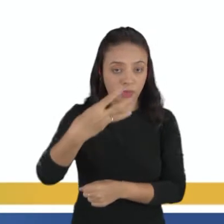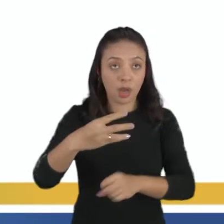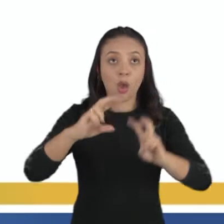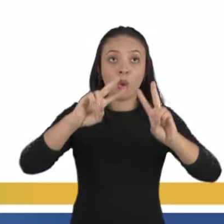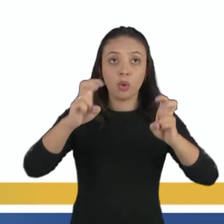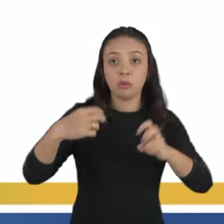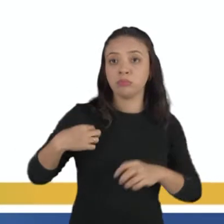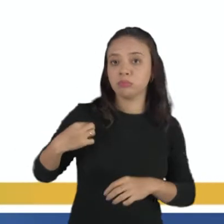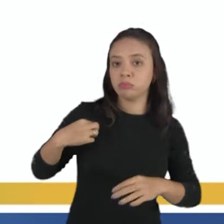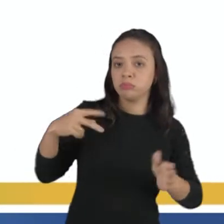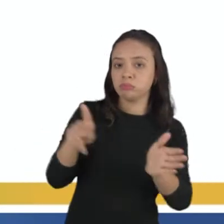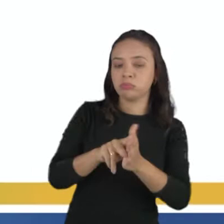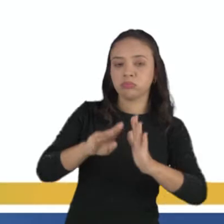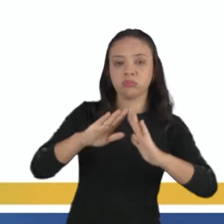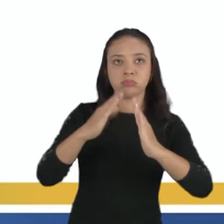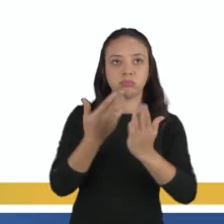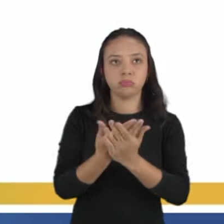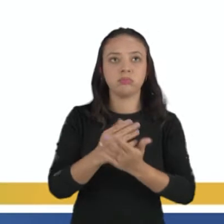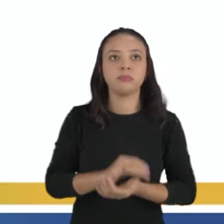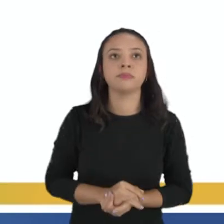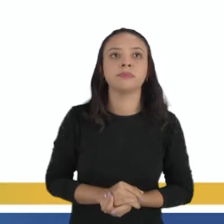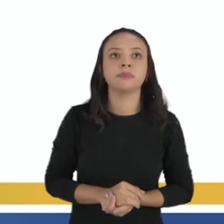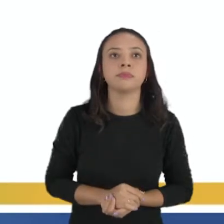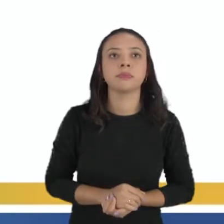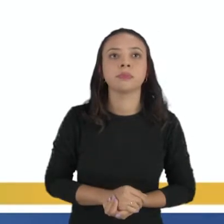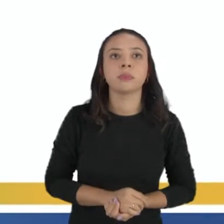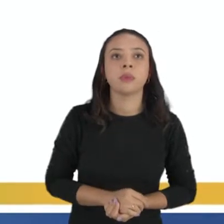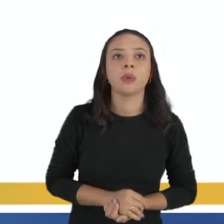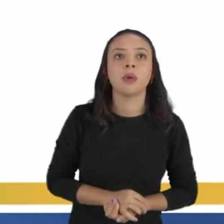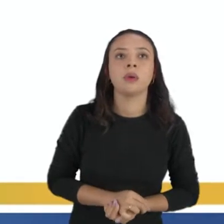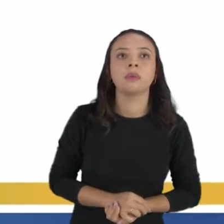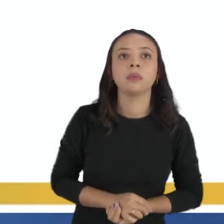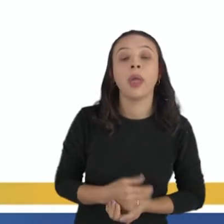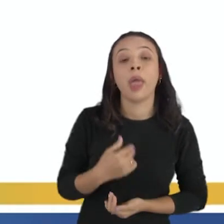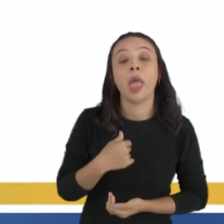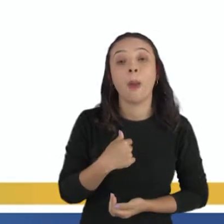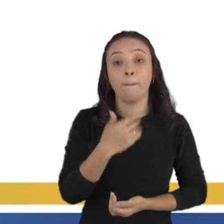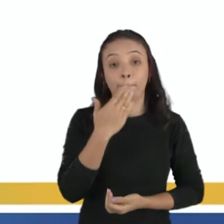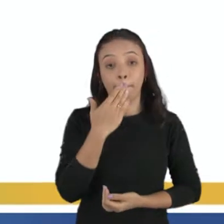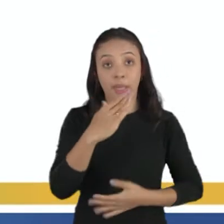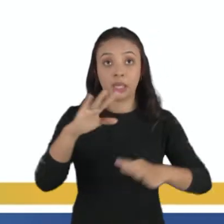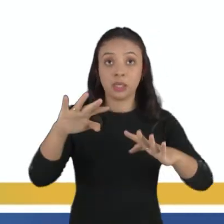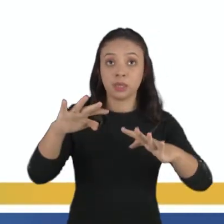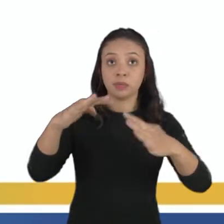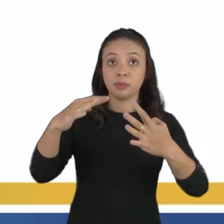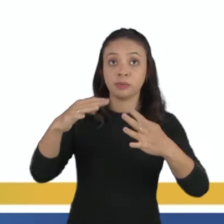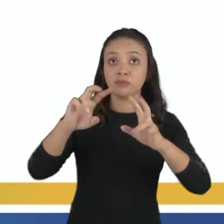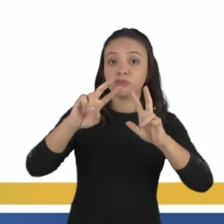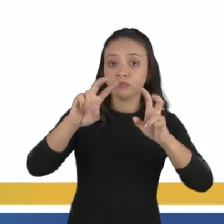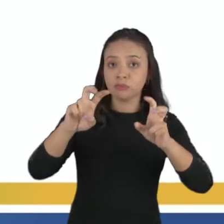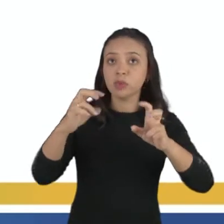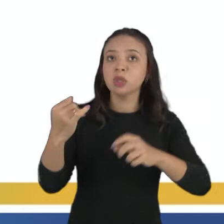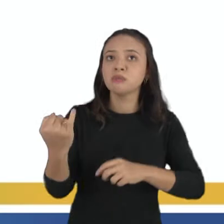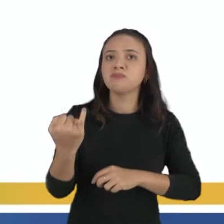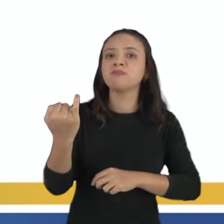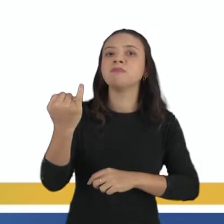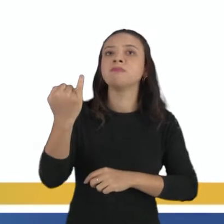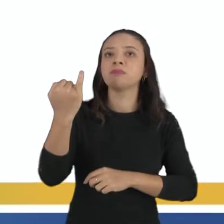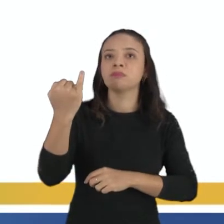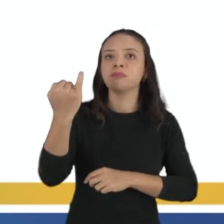escolar. Vossa Senhoria Fabiana Moraes, rogo-lhe atenção para um assunto de extrema